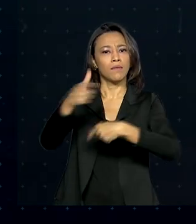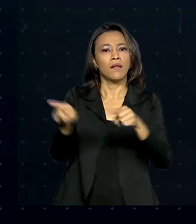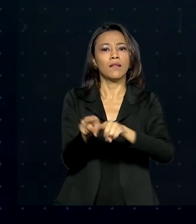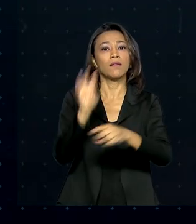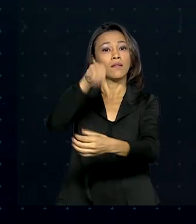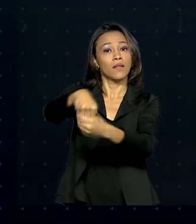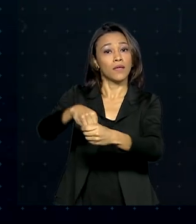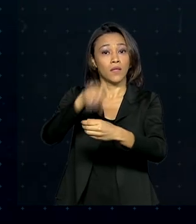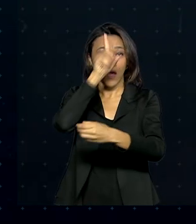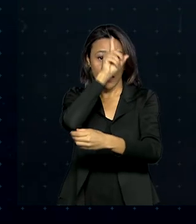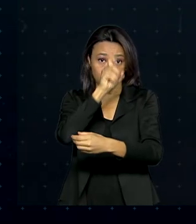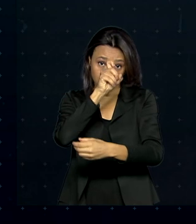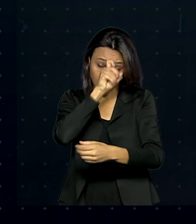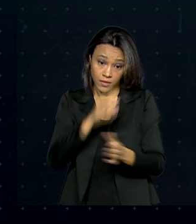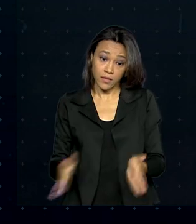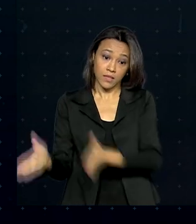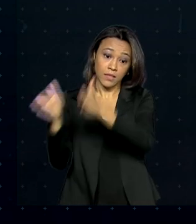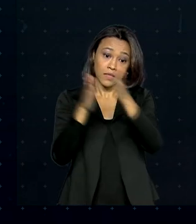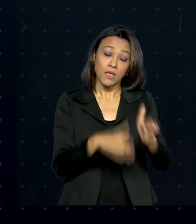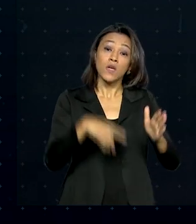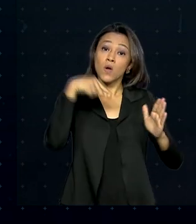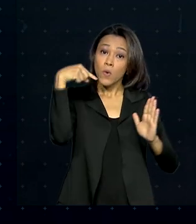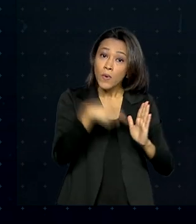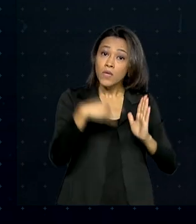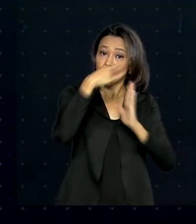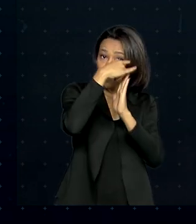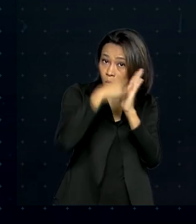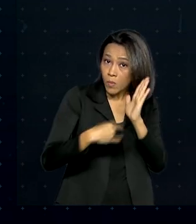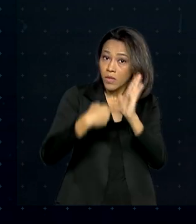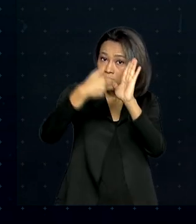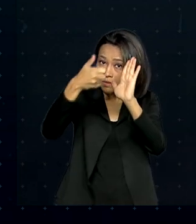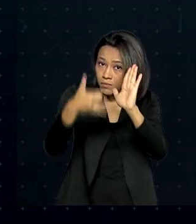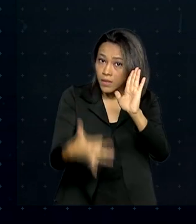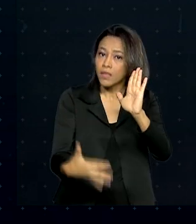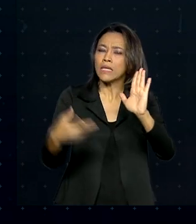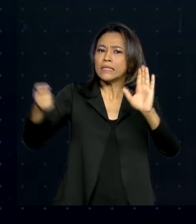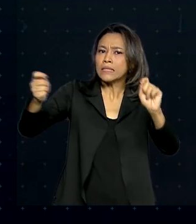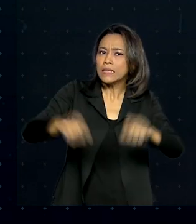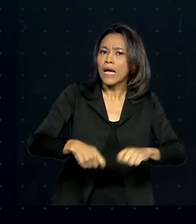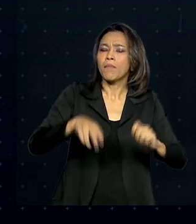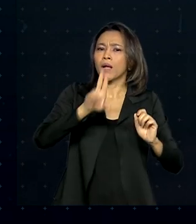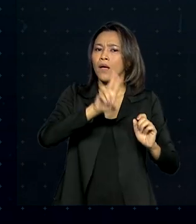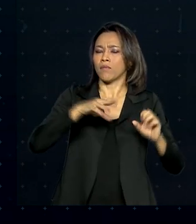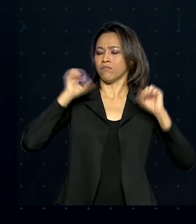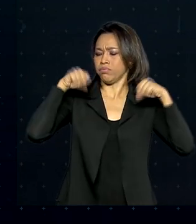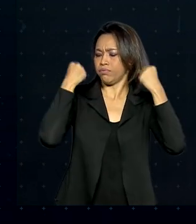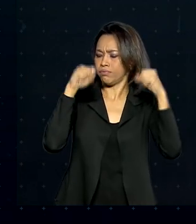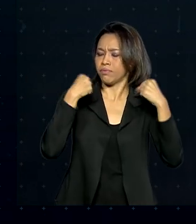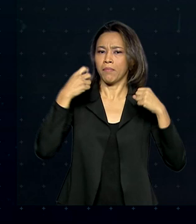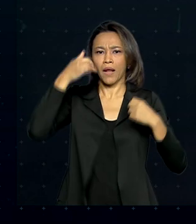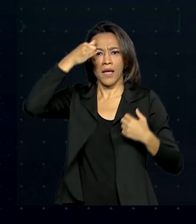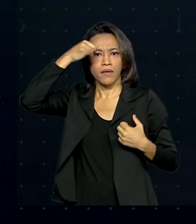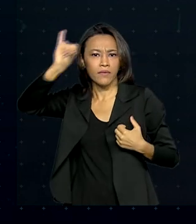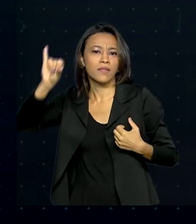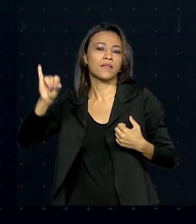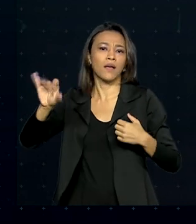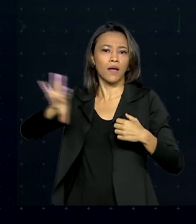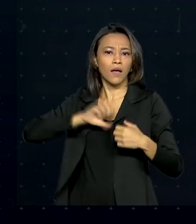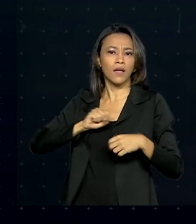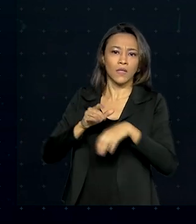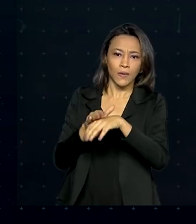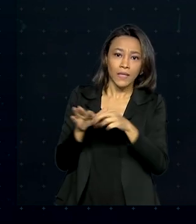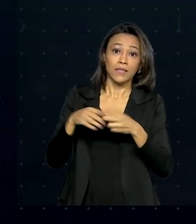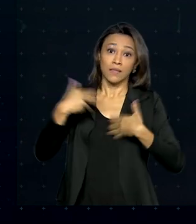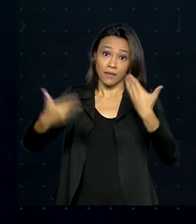ficou definido que os profissionais de educação física podem usar as atividades físicas na prevenção, reabilitação e